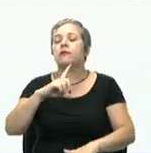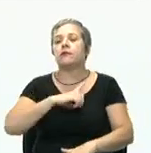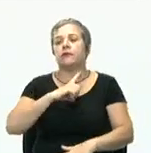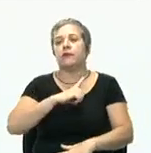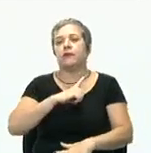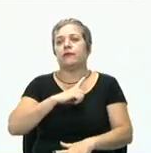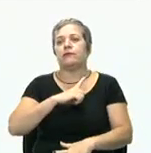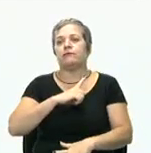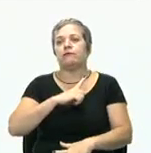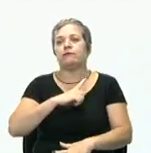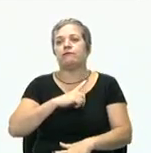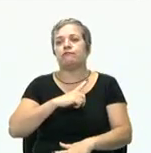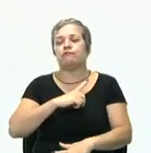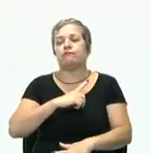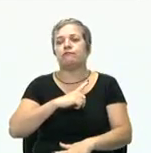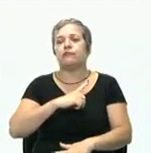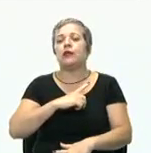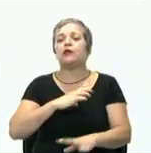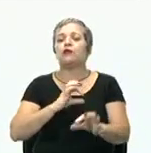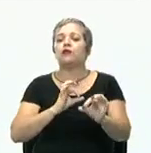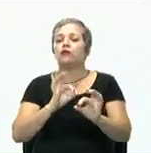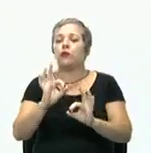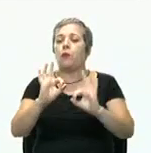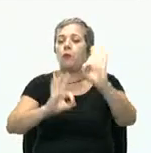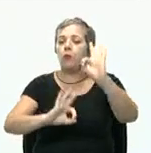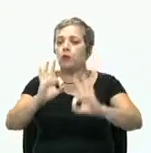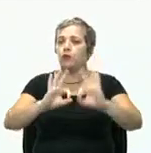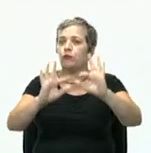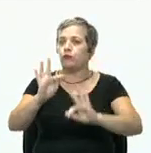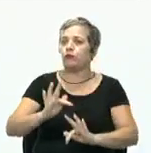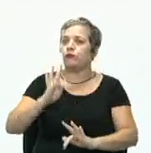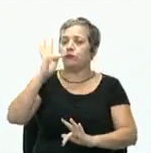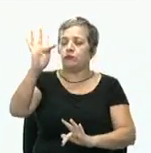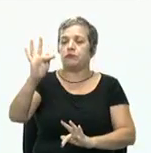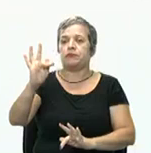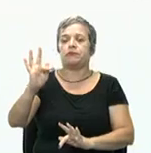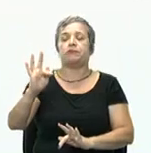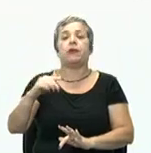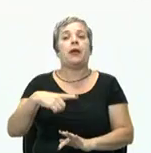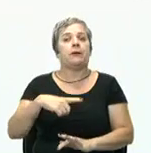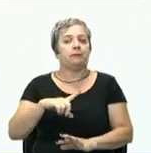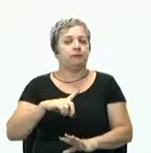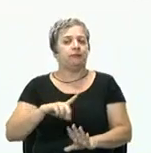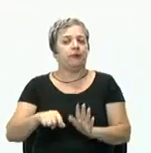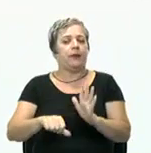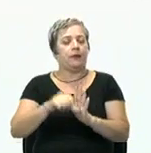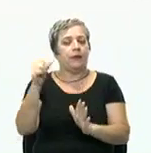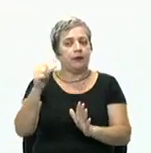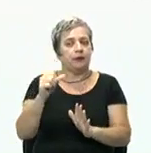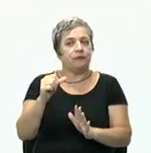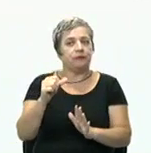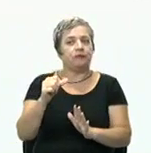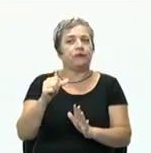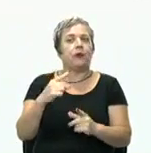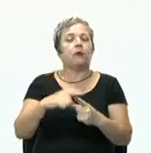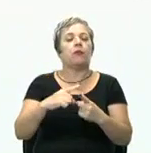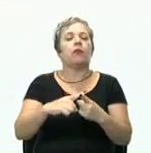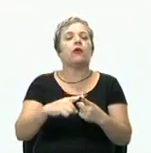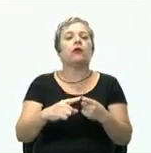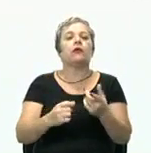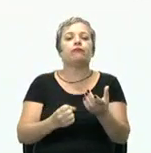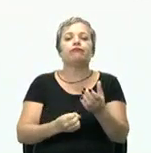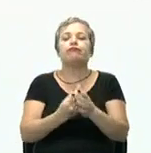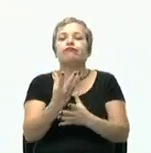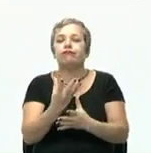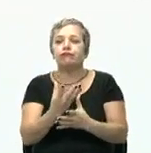respeito de si mesma e do seu projeto futuro. Olha que interessante. Então, primeiro eu tenho a missão, por que eu vim, por que